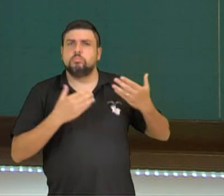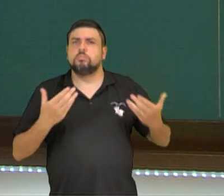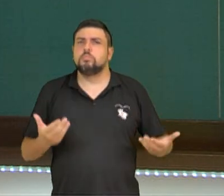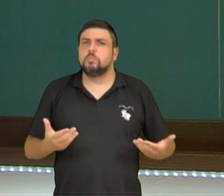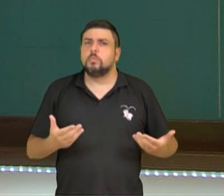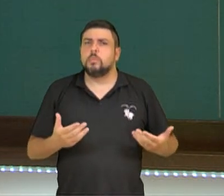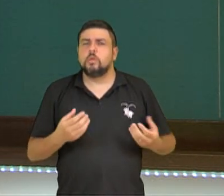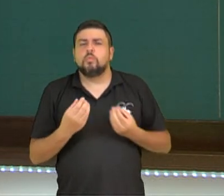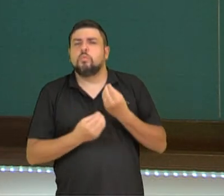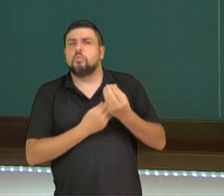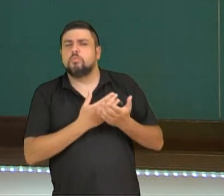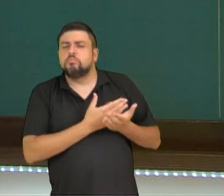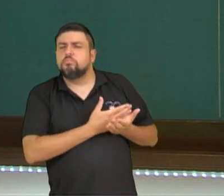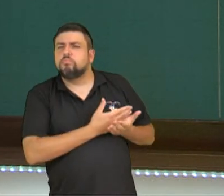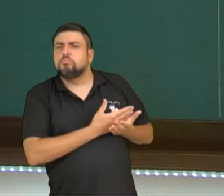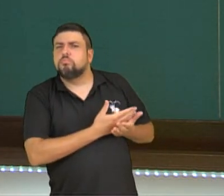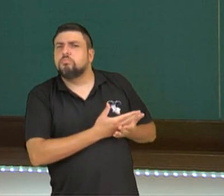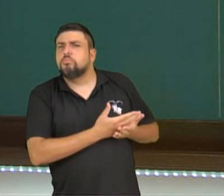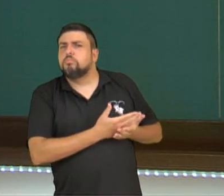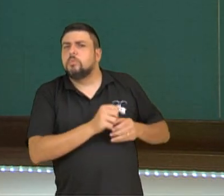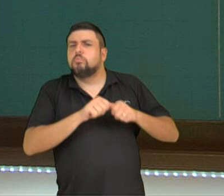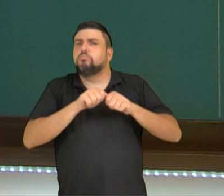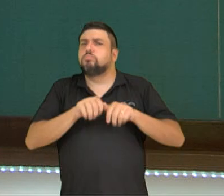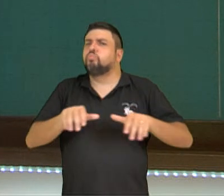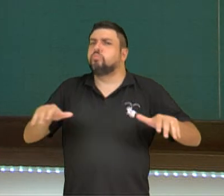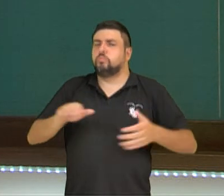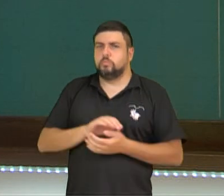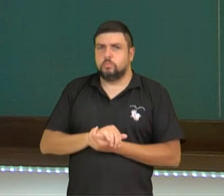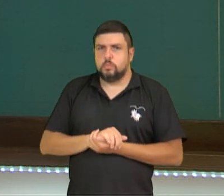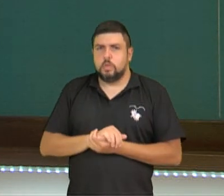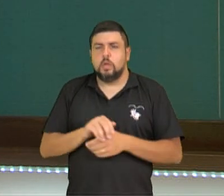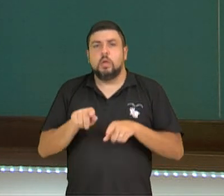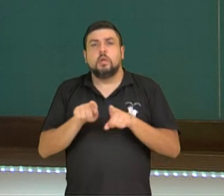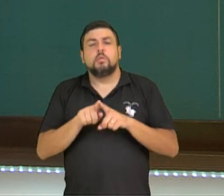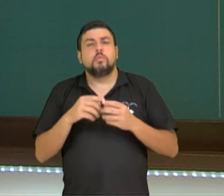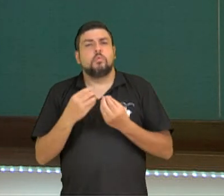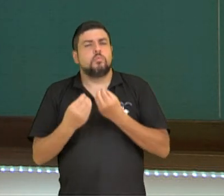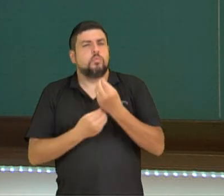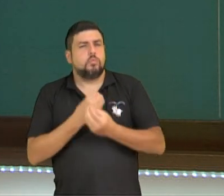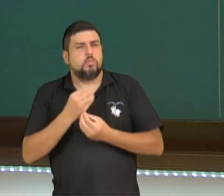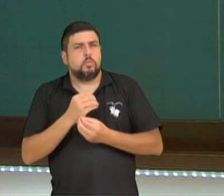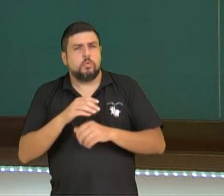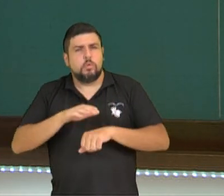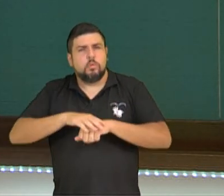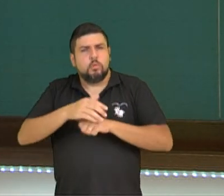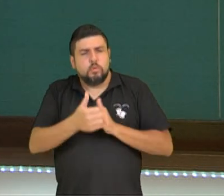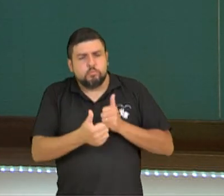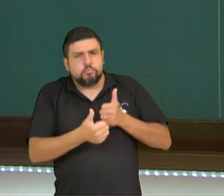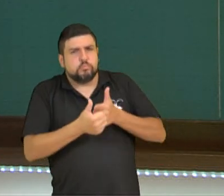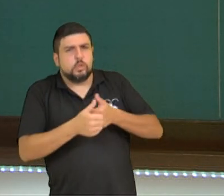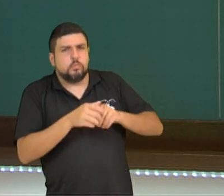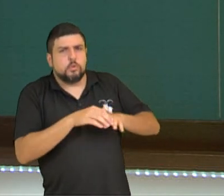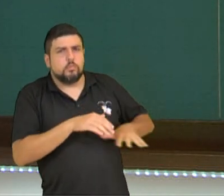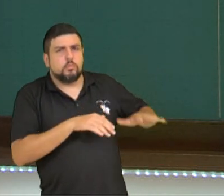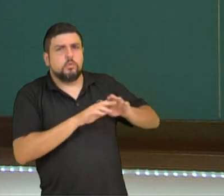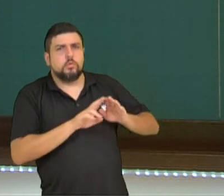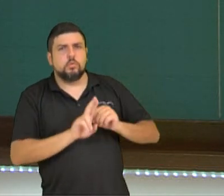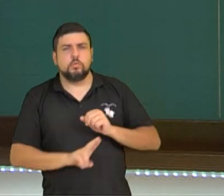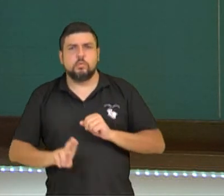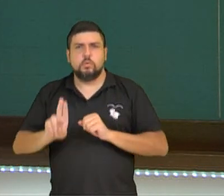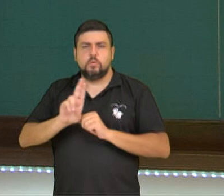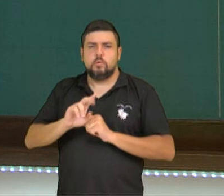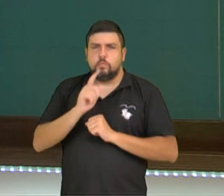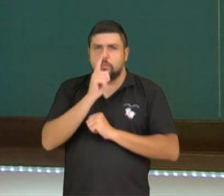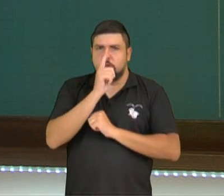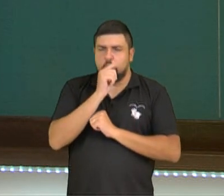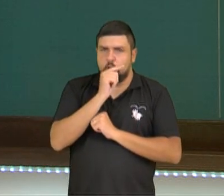de onde ele vem. E a principal forma de disponibilidade ou a mais próxima forma de disponibilidade de